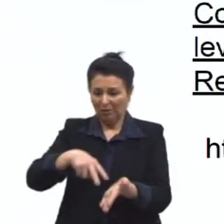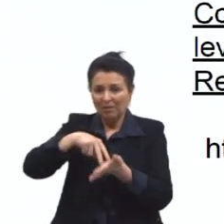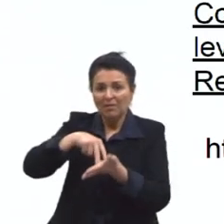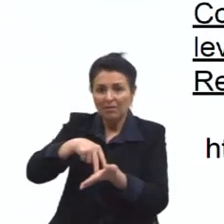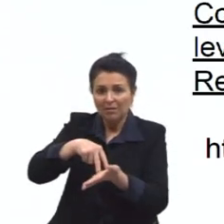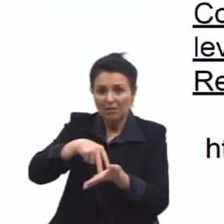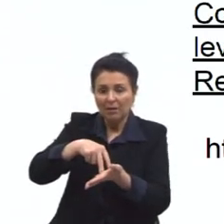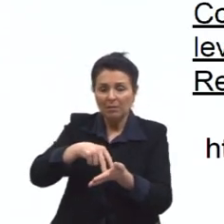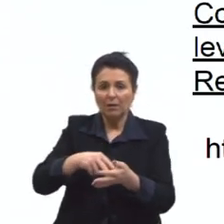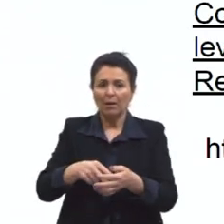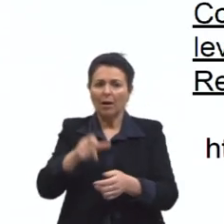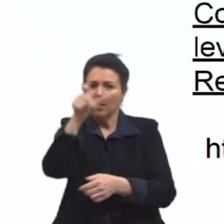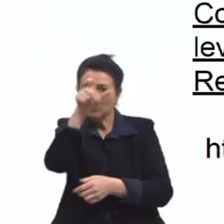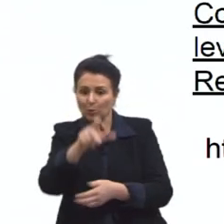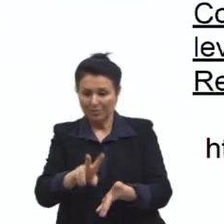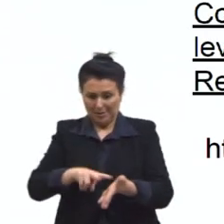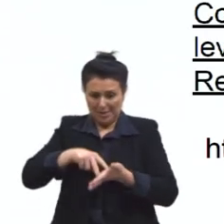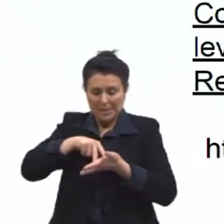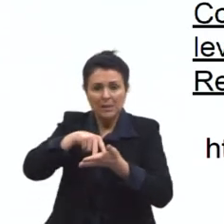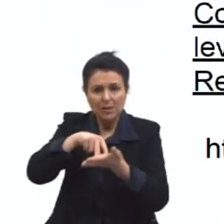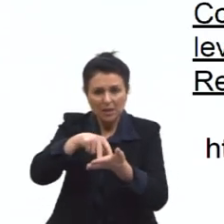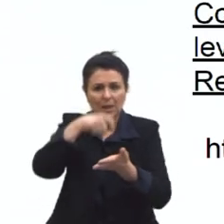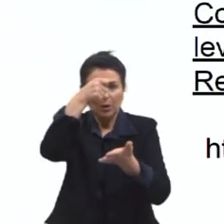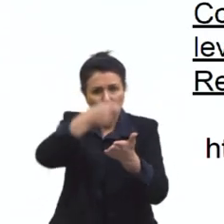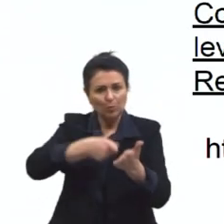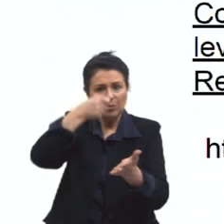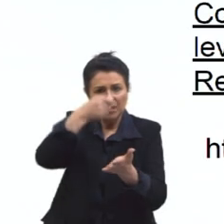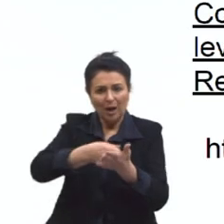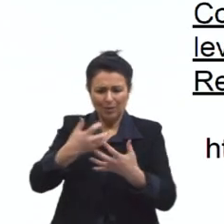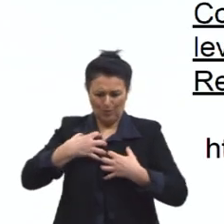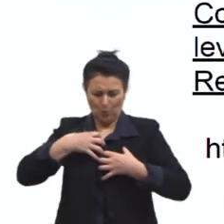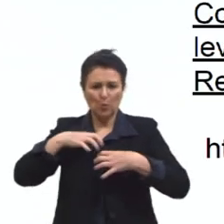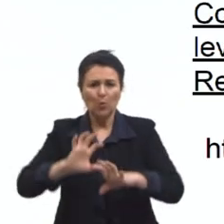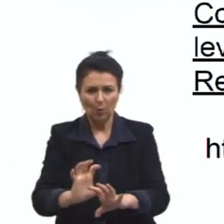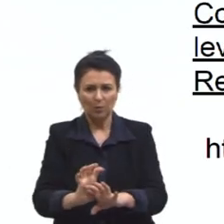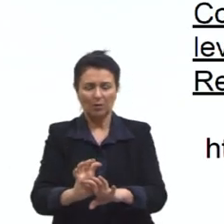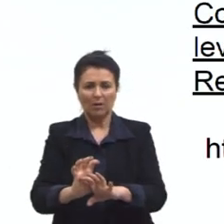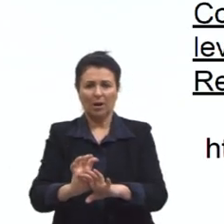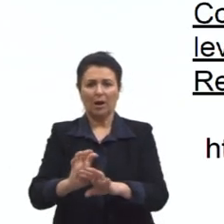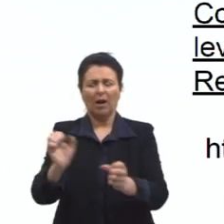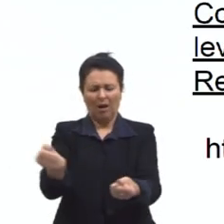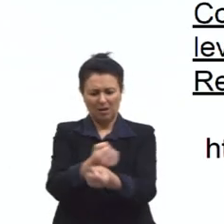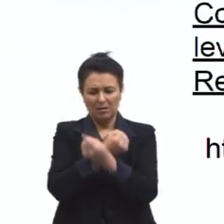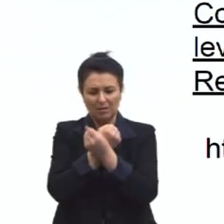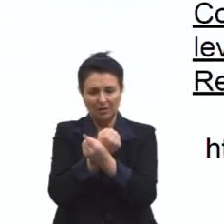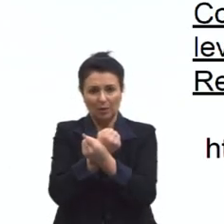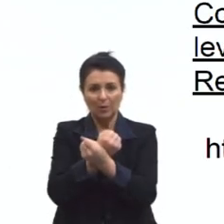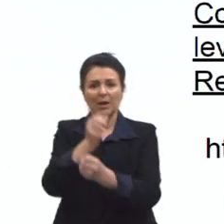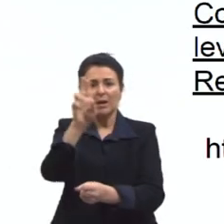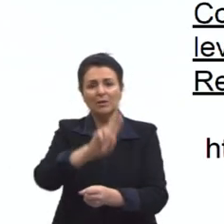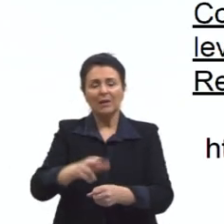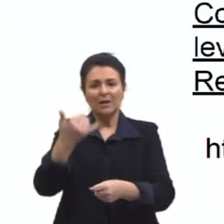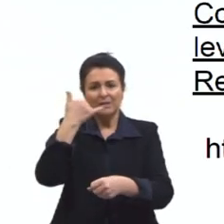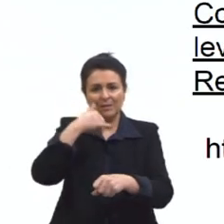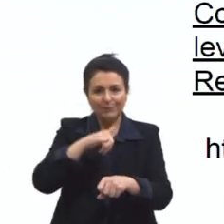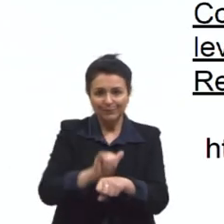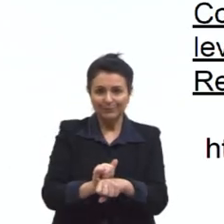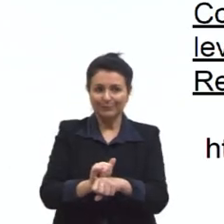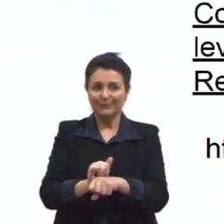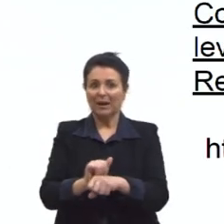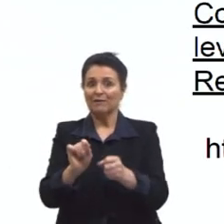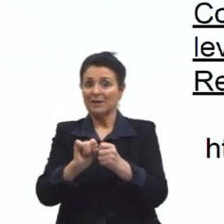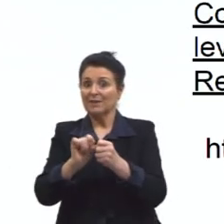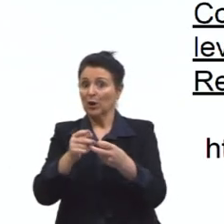então, elas resistiram, elas lutaram contra a escravização. E elas usaram várias estratégias. A sabotagem